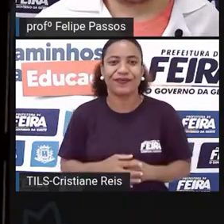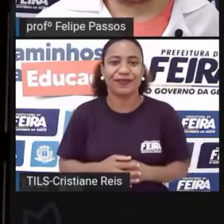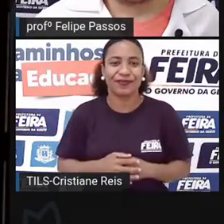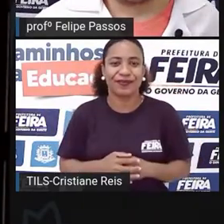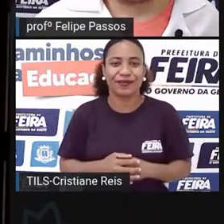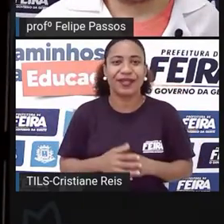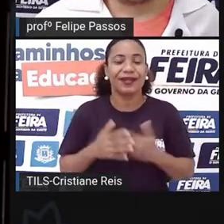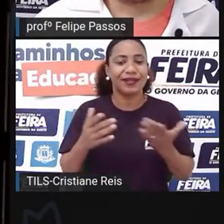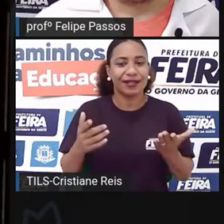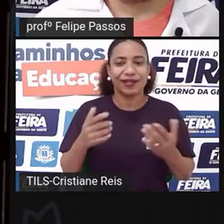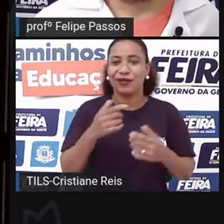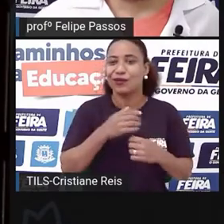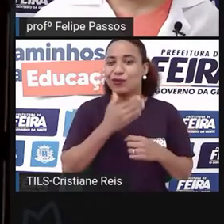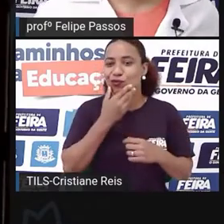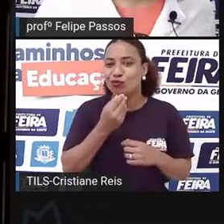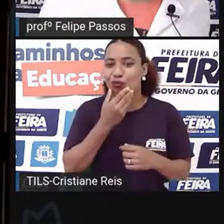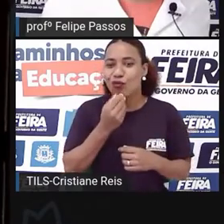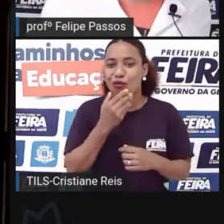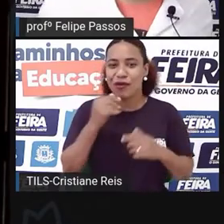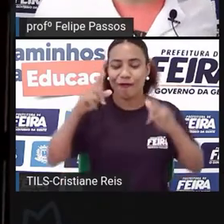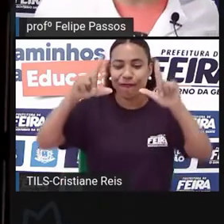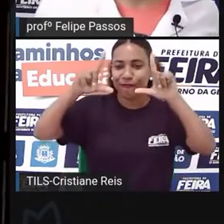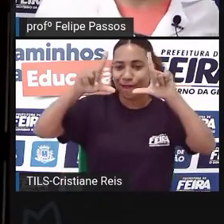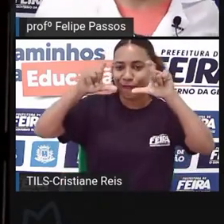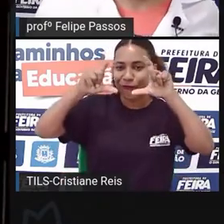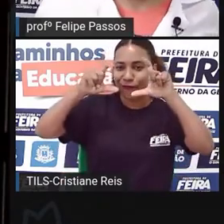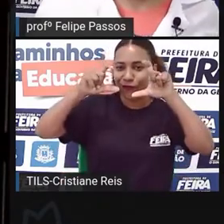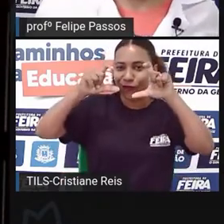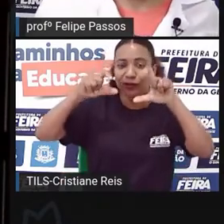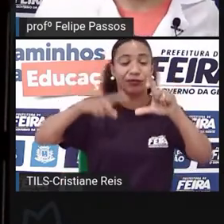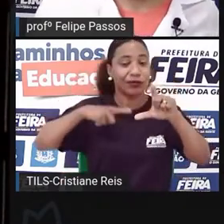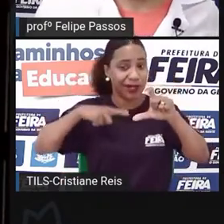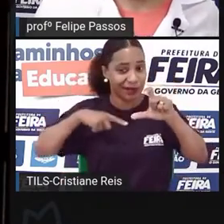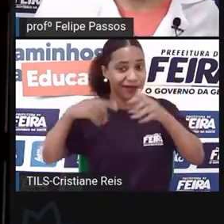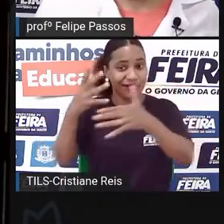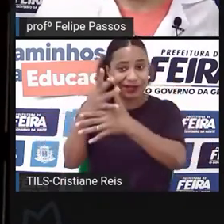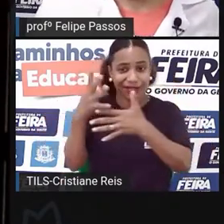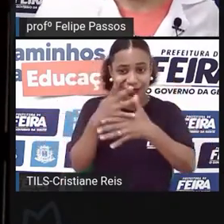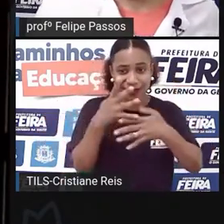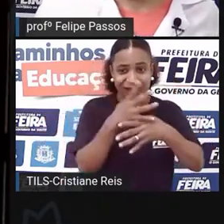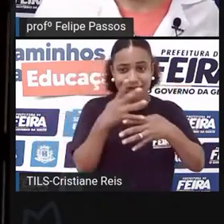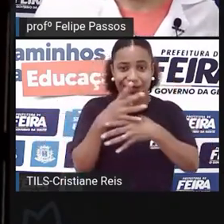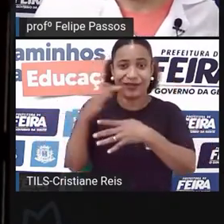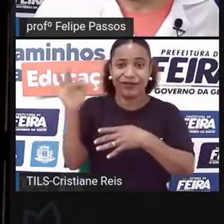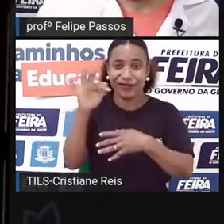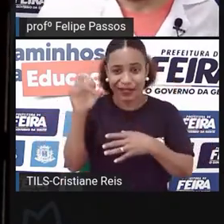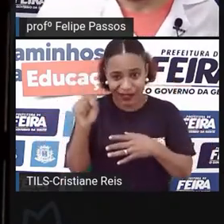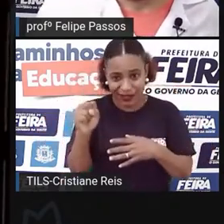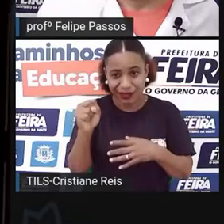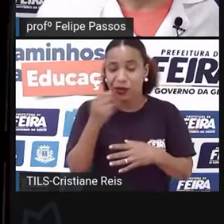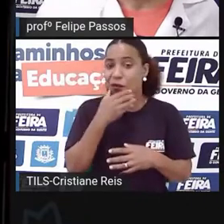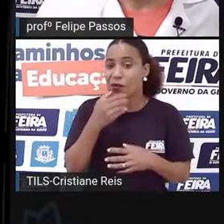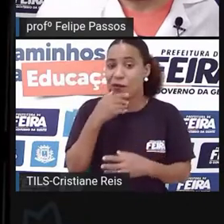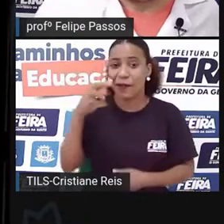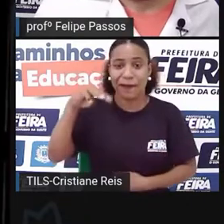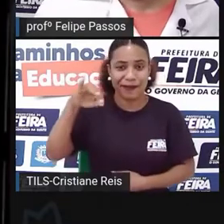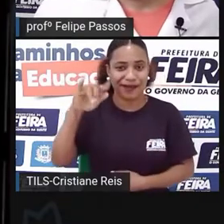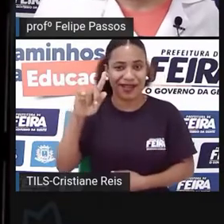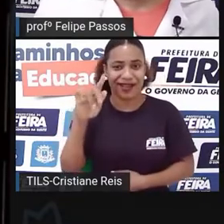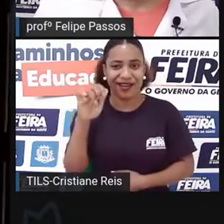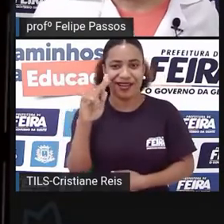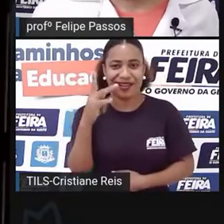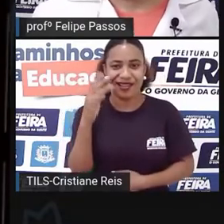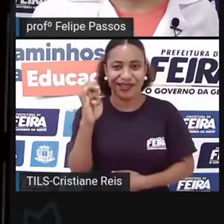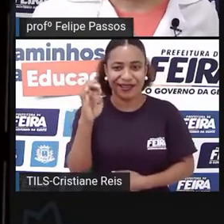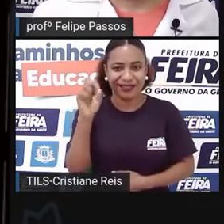fotógrafo vivo ainda, que foi quem tem a maior parte dos registros da cidade, que o fotógrafo Antônio Margalhães. ele ainda fica,